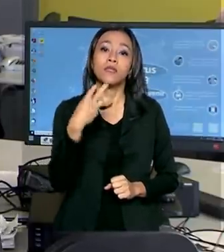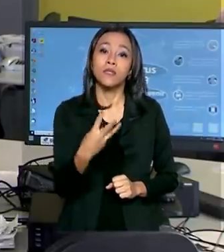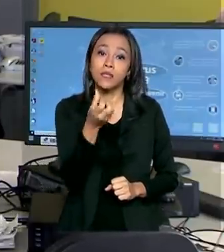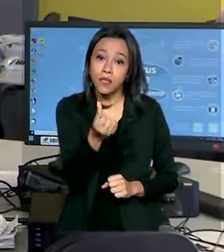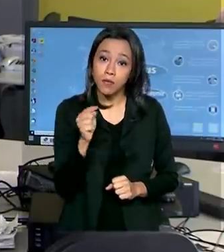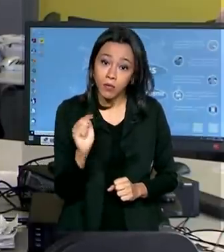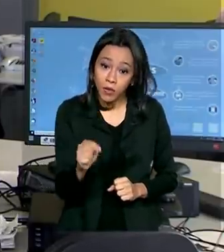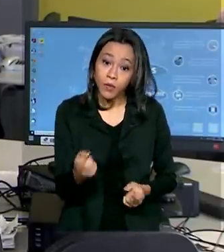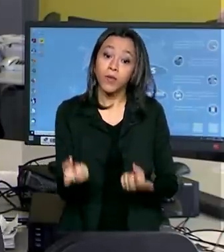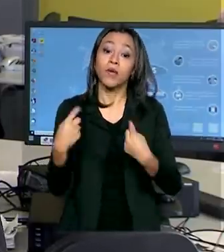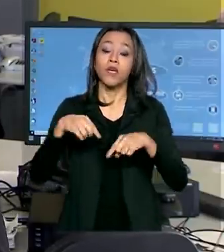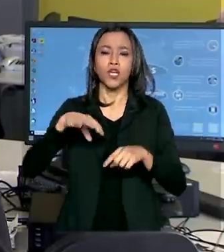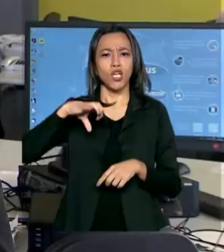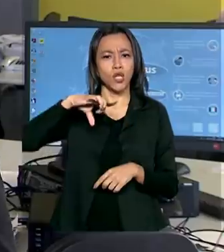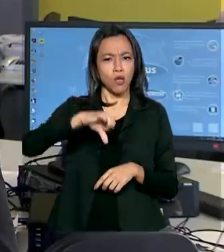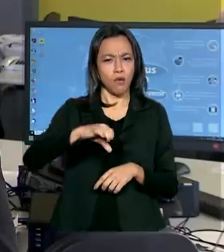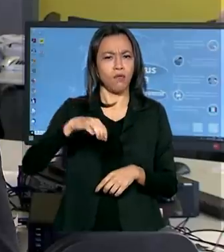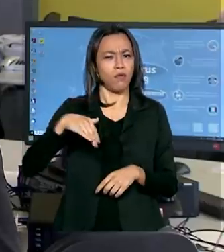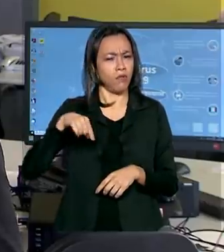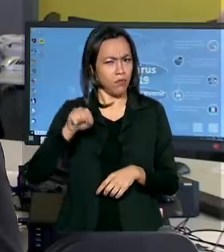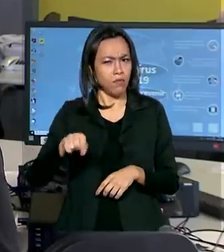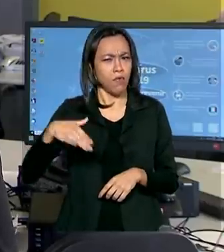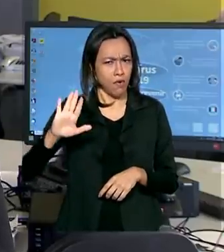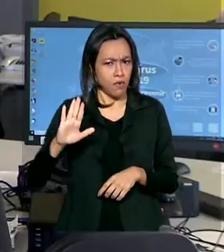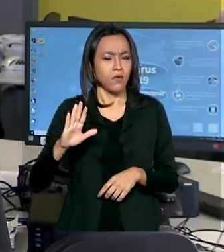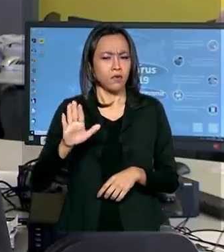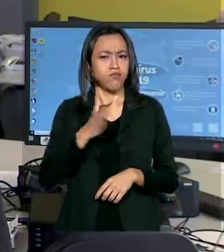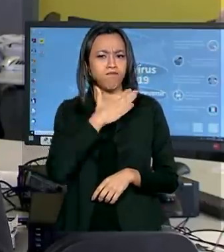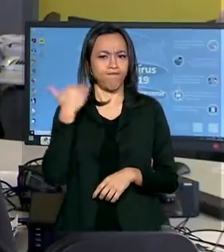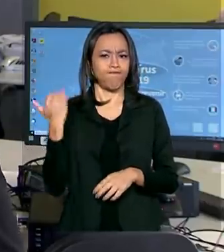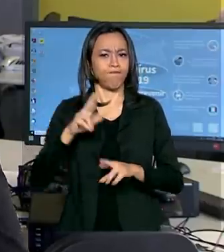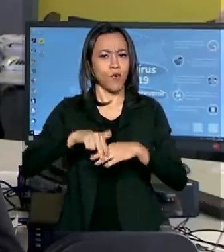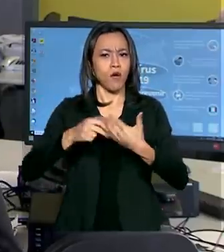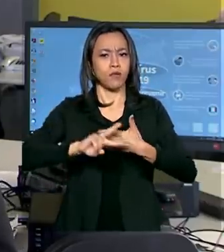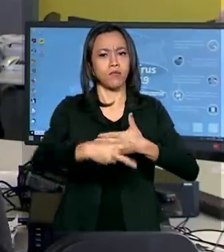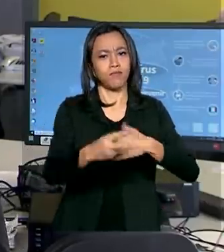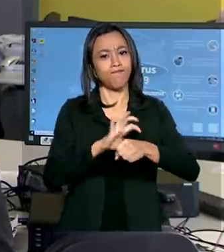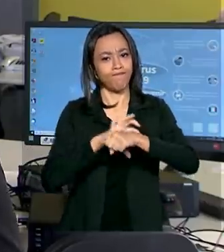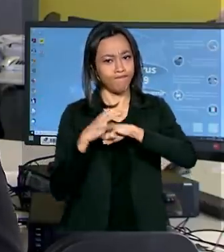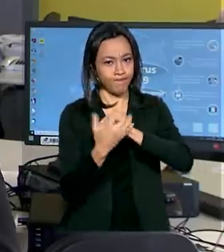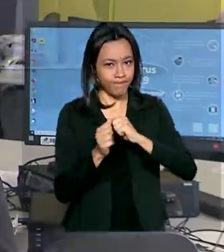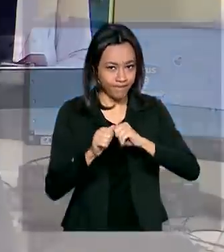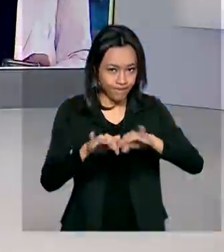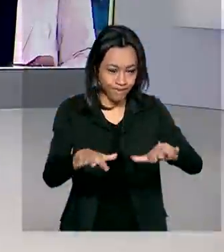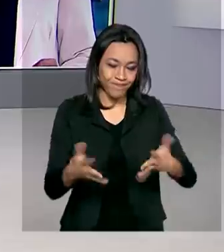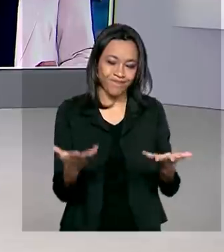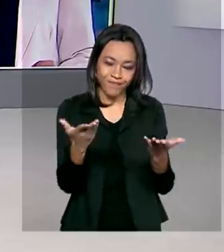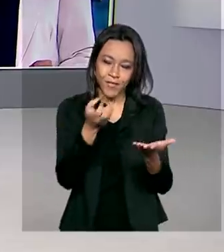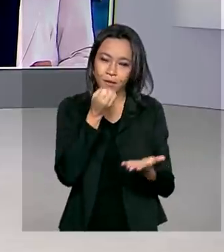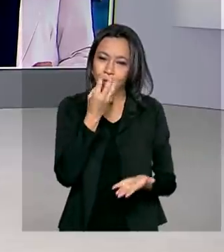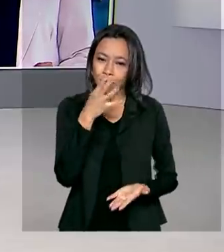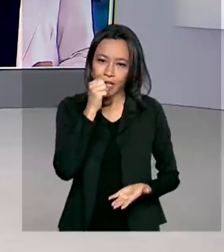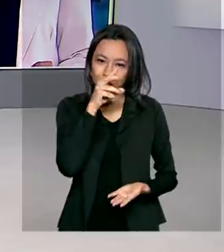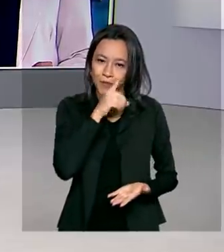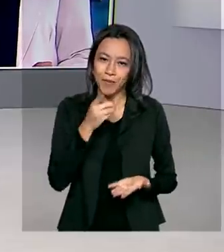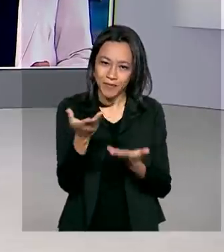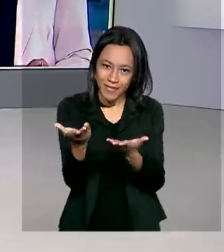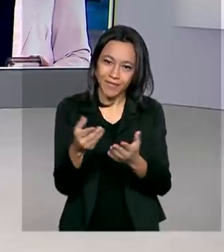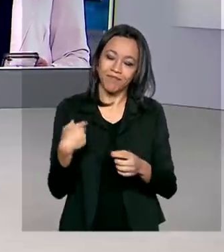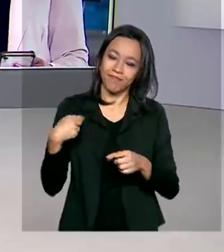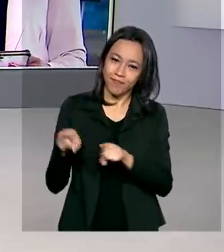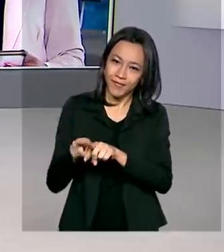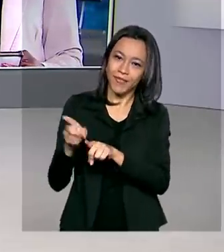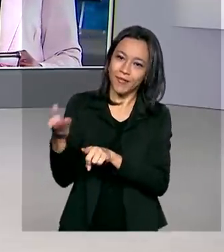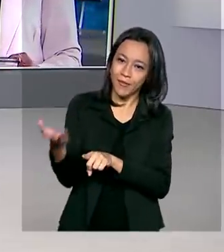.146 mortes em decorrência do novo coronavírus. Renata, bom final de semana para você. Para você também,